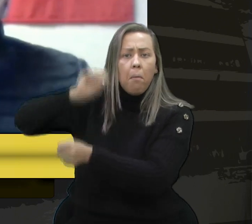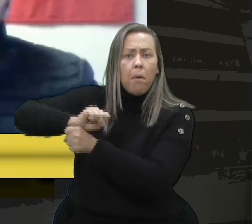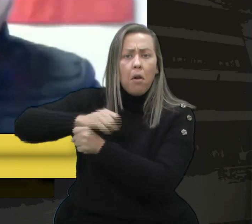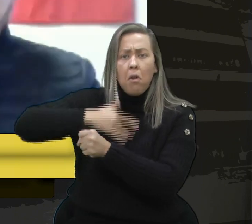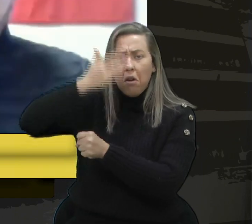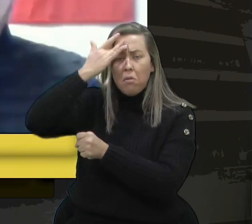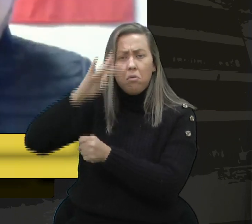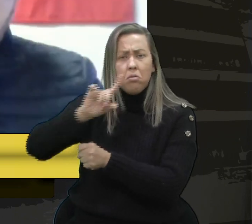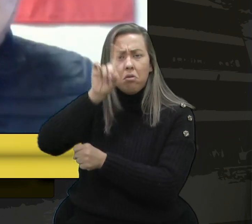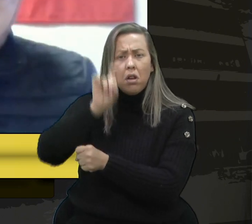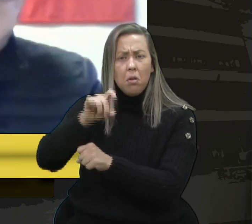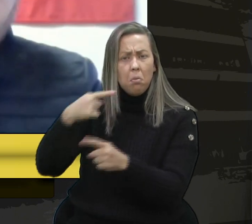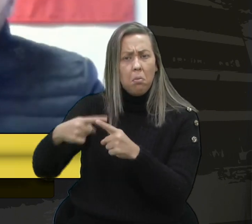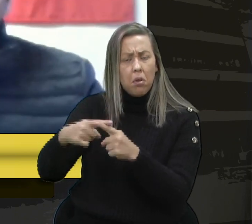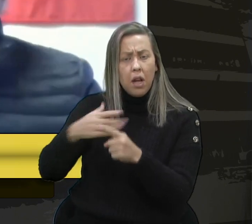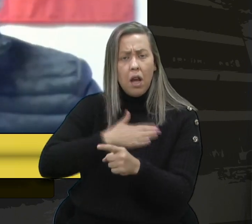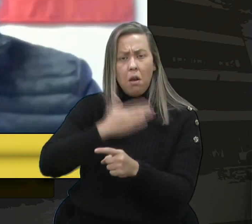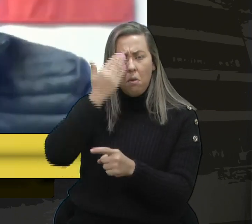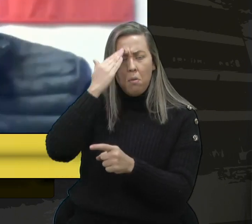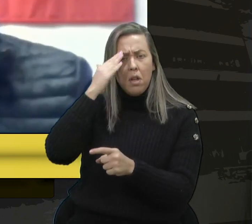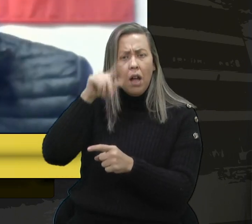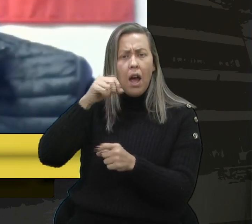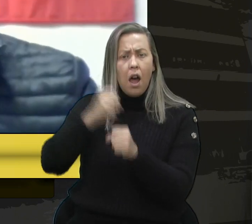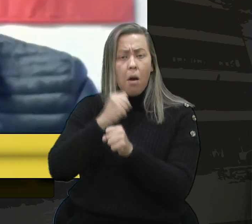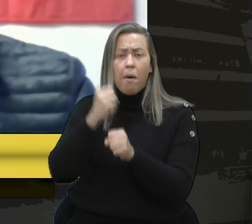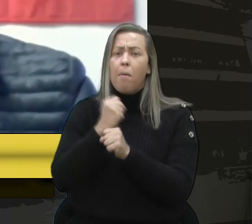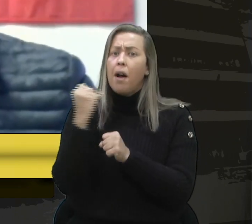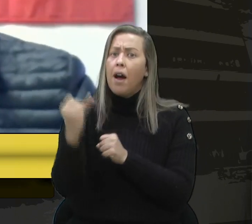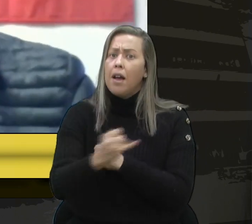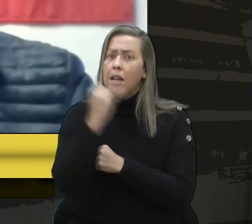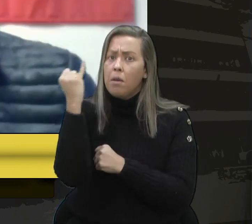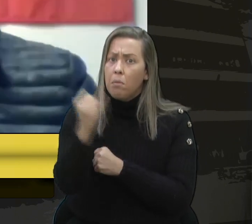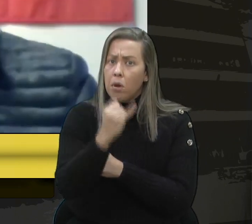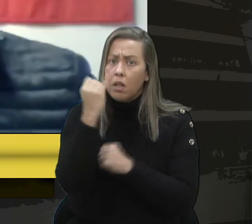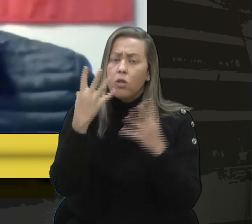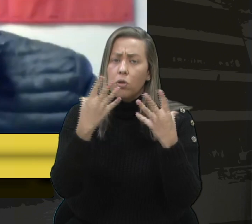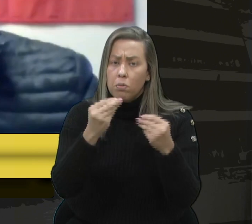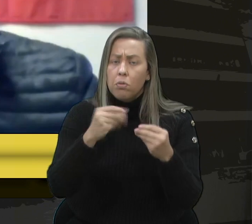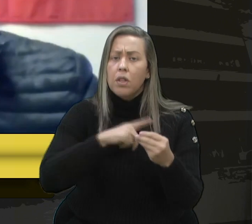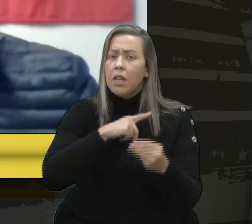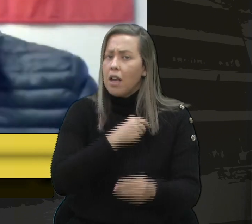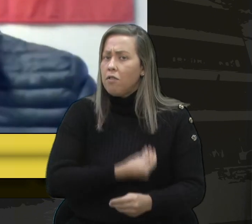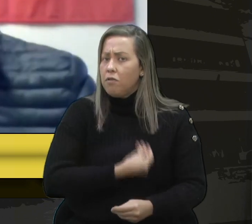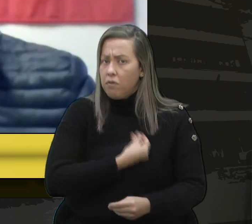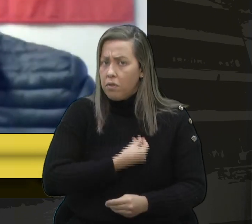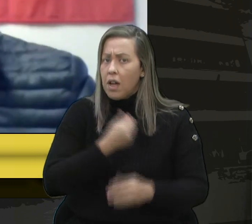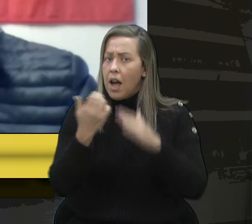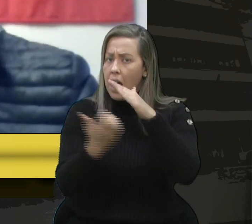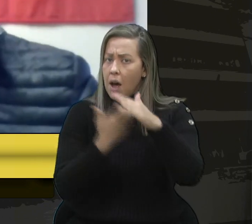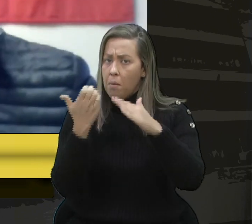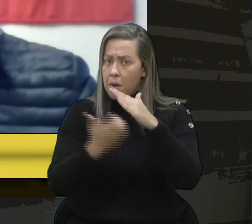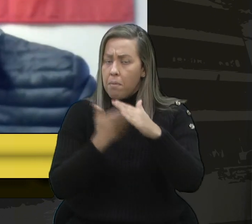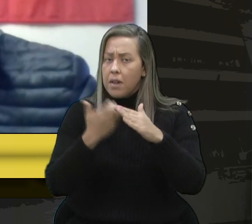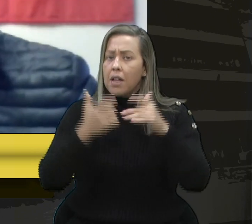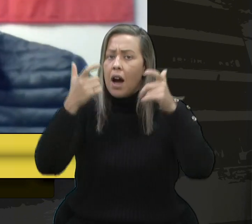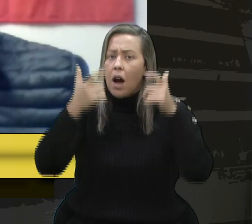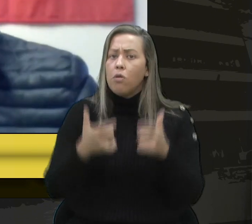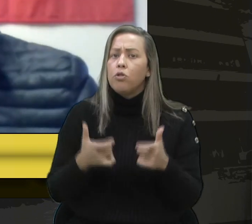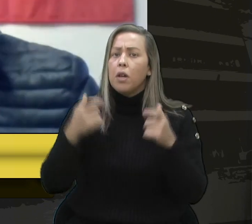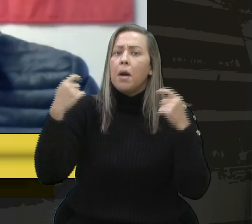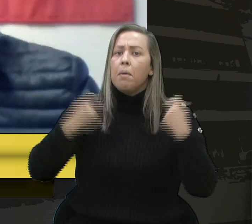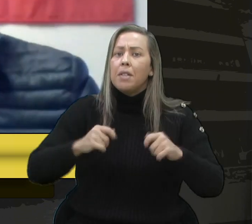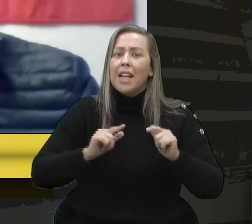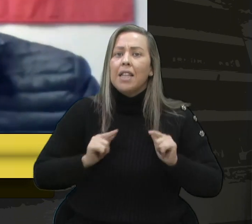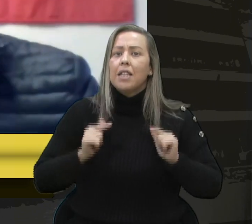por que, no meu entender, é uma obra muito importante, envolve vidas, é uma empresa onde a gente precisa